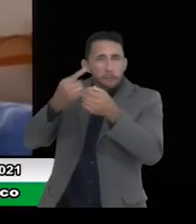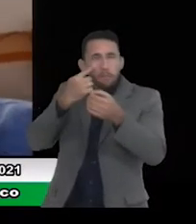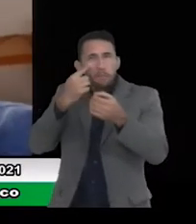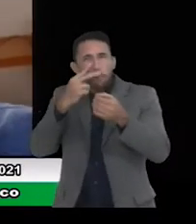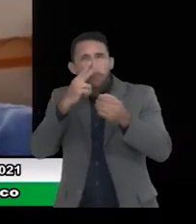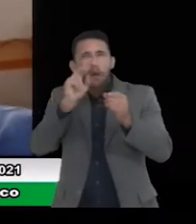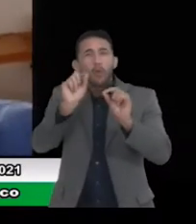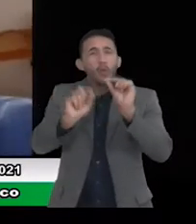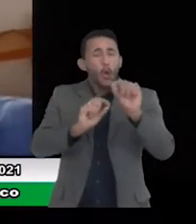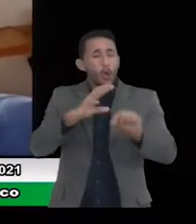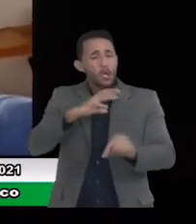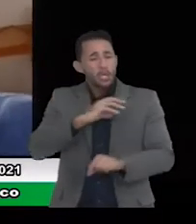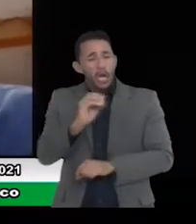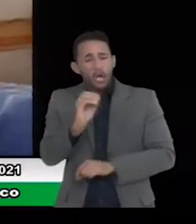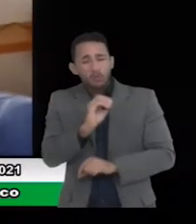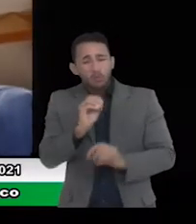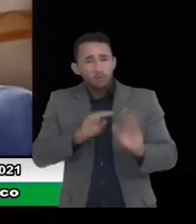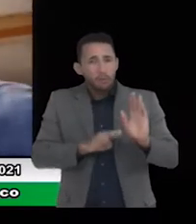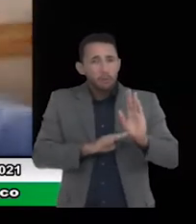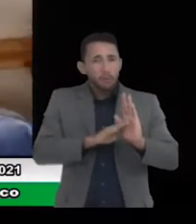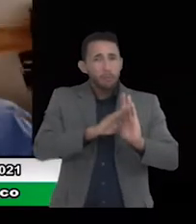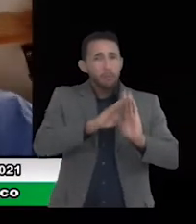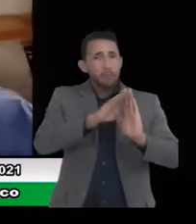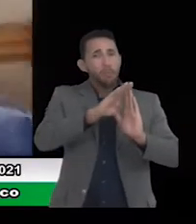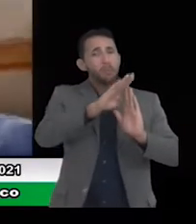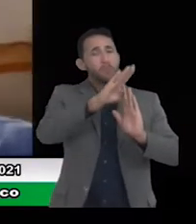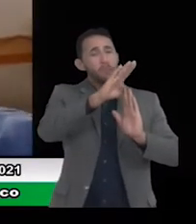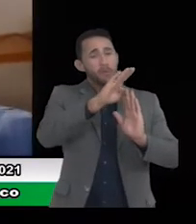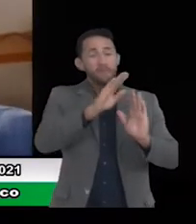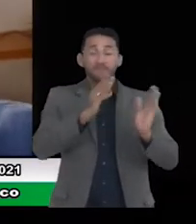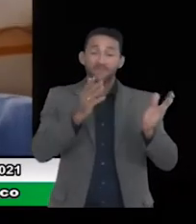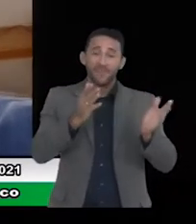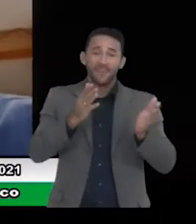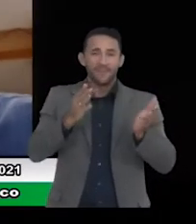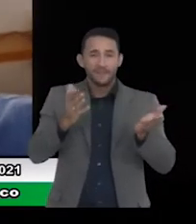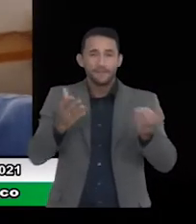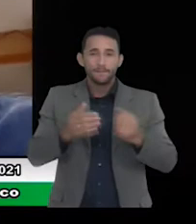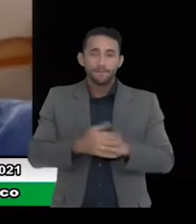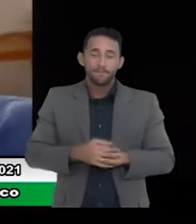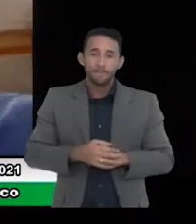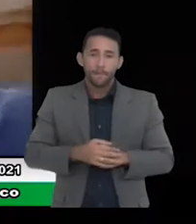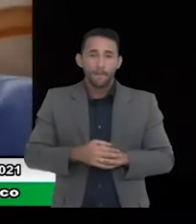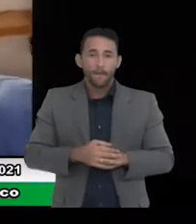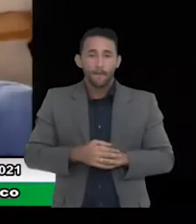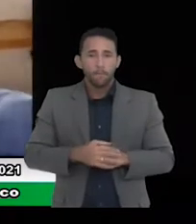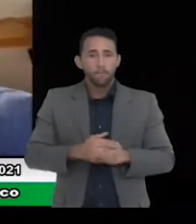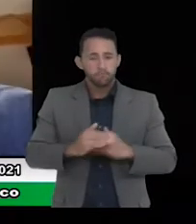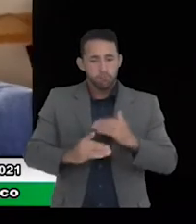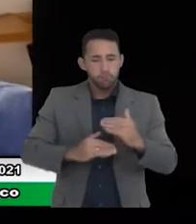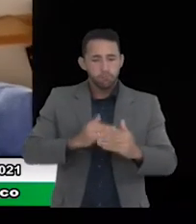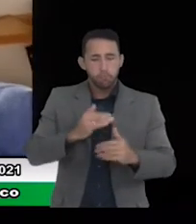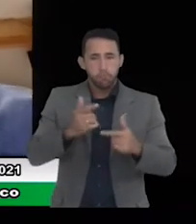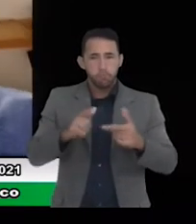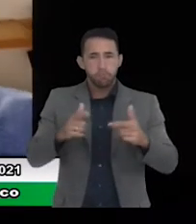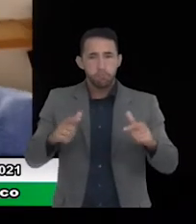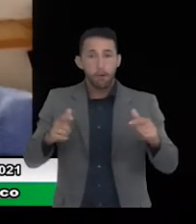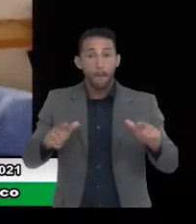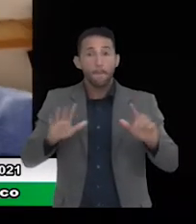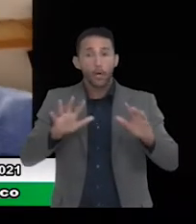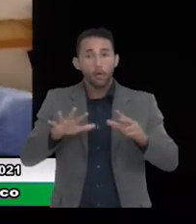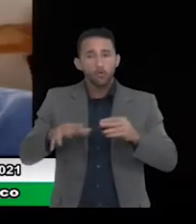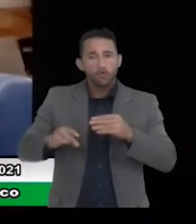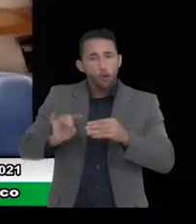continuou graças a Deus nesse crescente nesse desenvolvimento então só cumprimentar